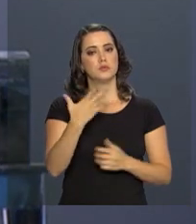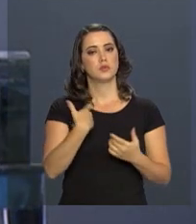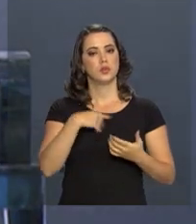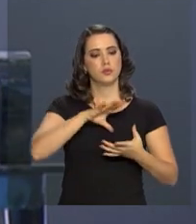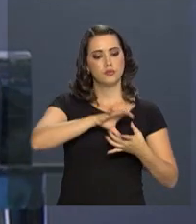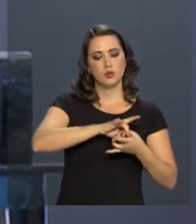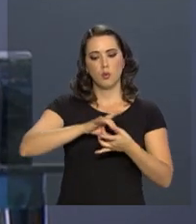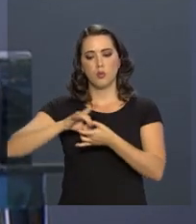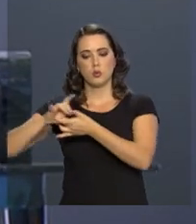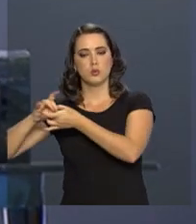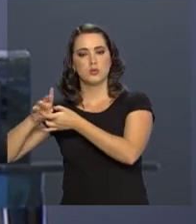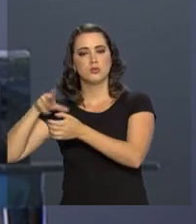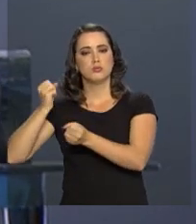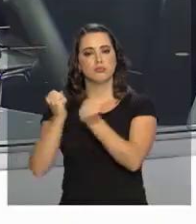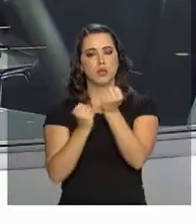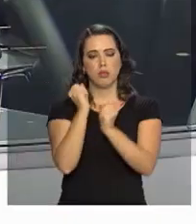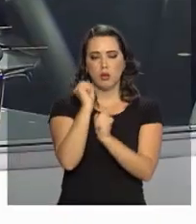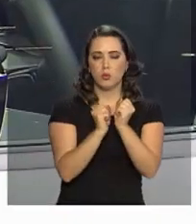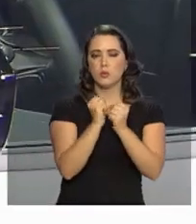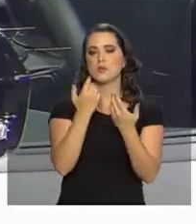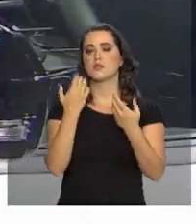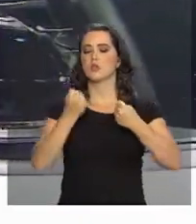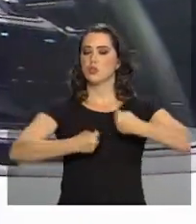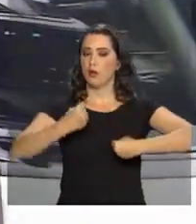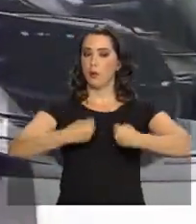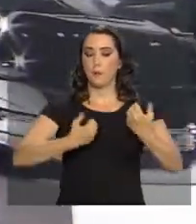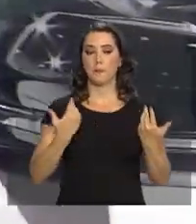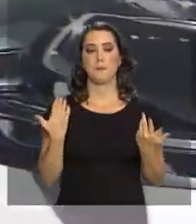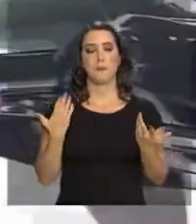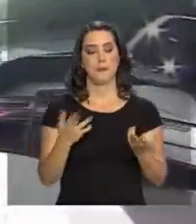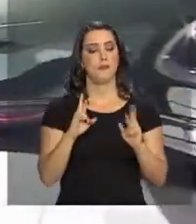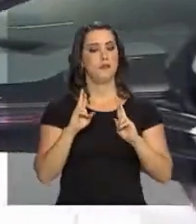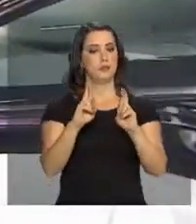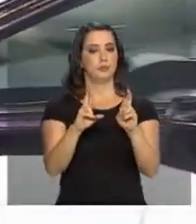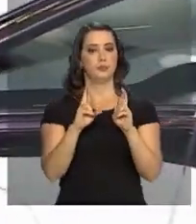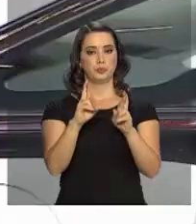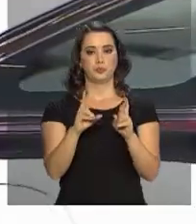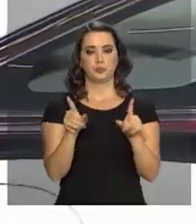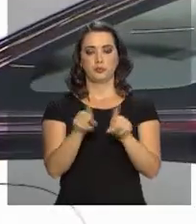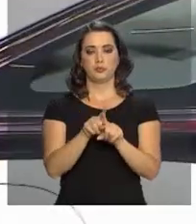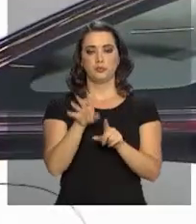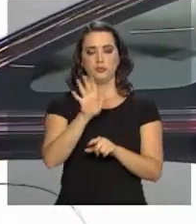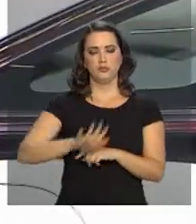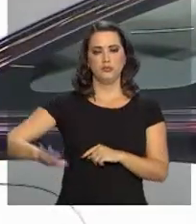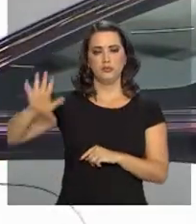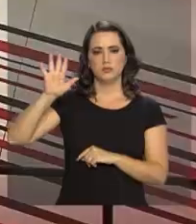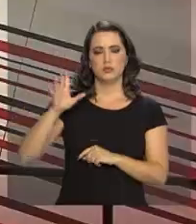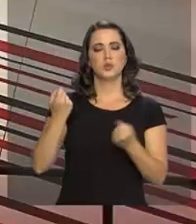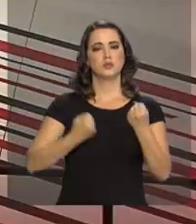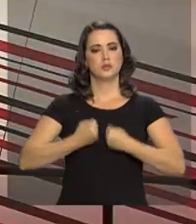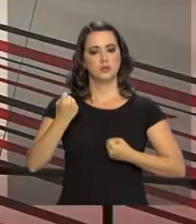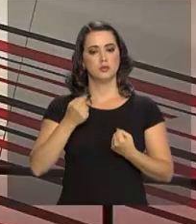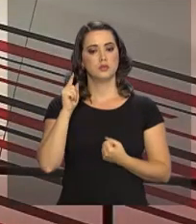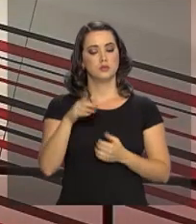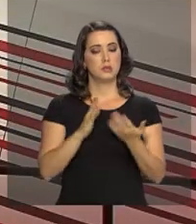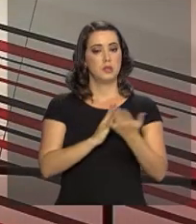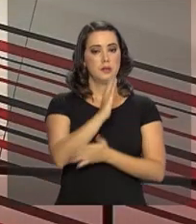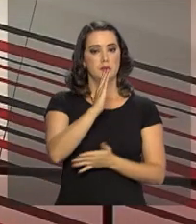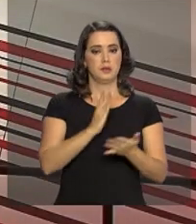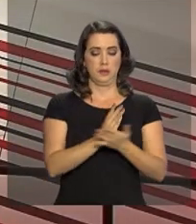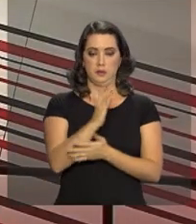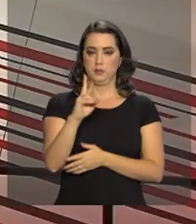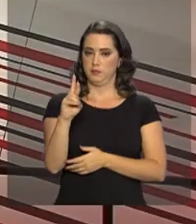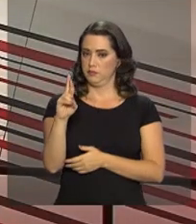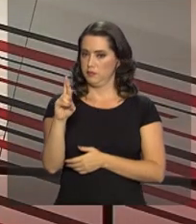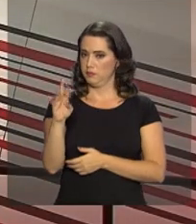elos da cadeia automotiva. A expectativa da Associação Nacional dos Fabricantes de Veículos Automotores é que, a aprovação do Rota